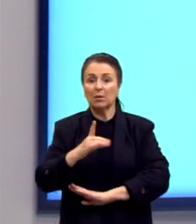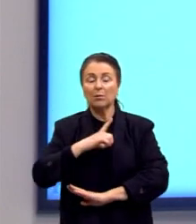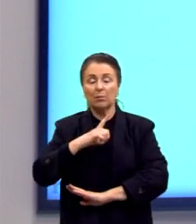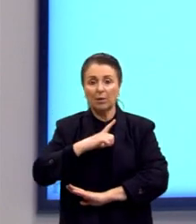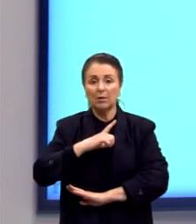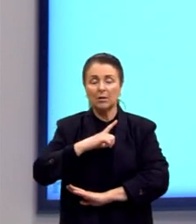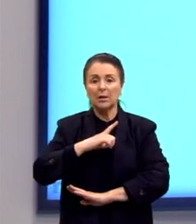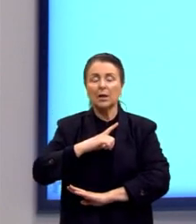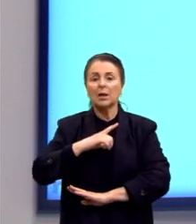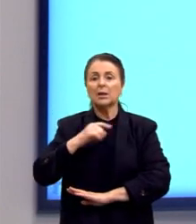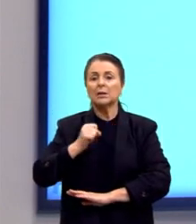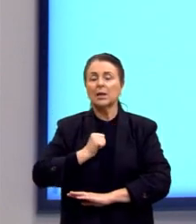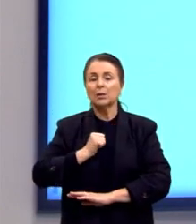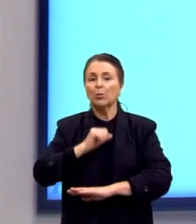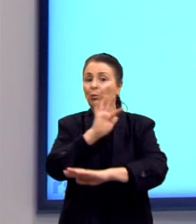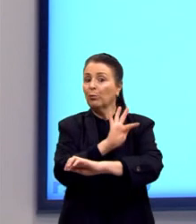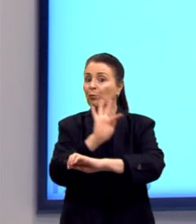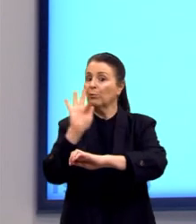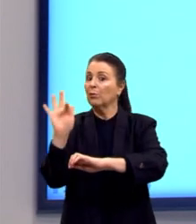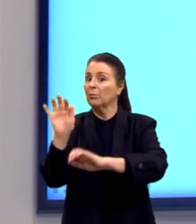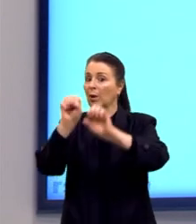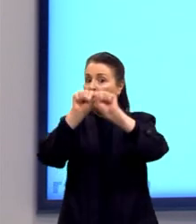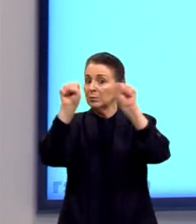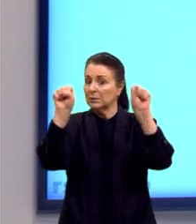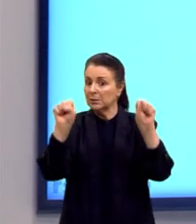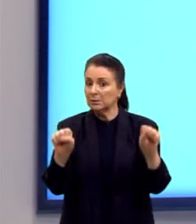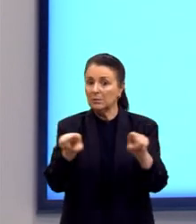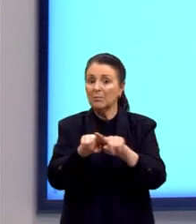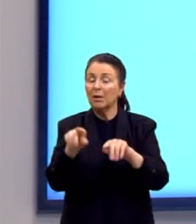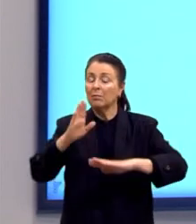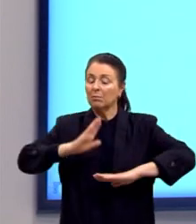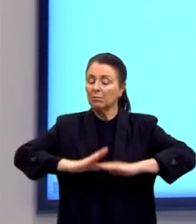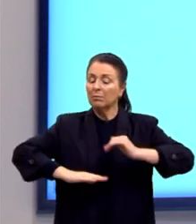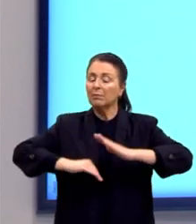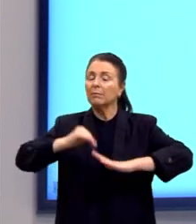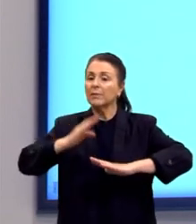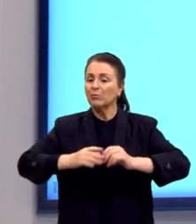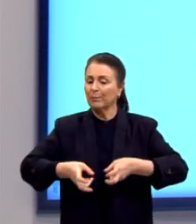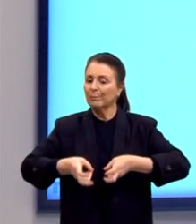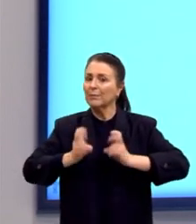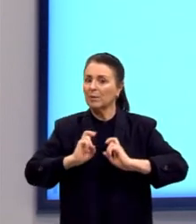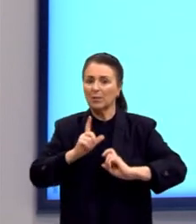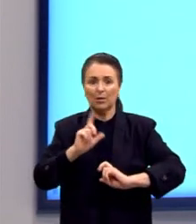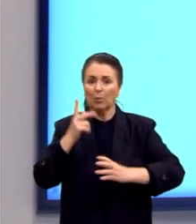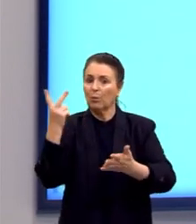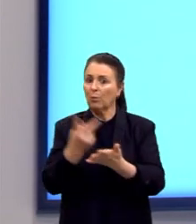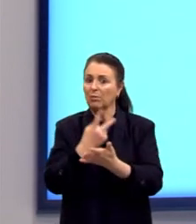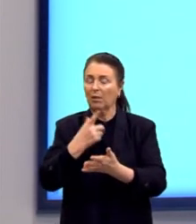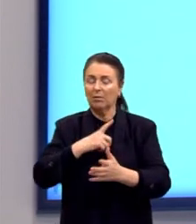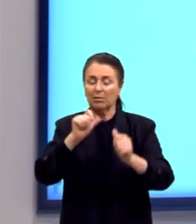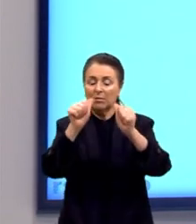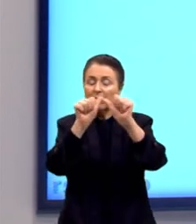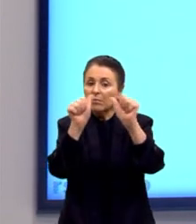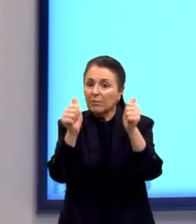tem um sistema formal, mas, na prática, nós vimos que isso não acontece, que tem uma imagem